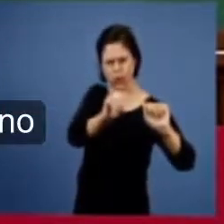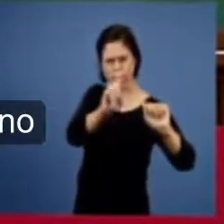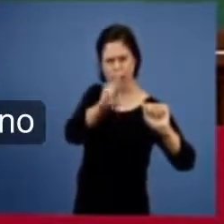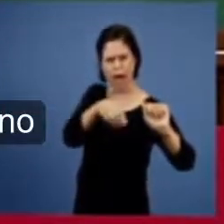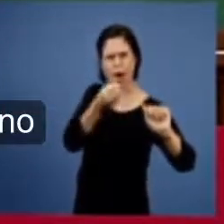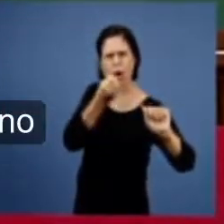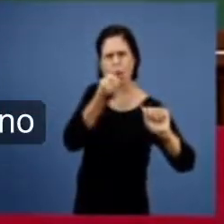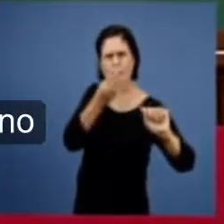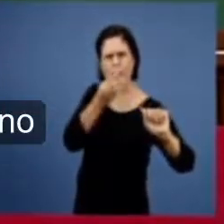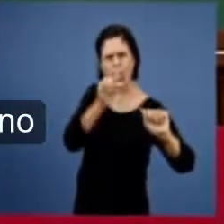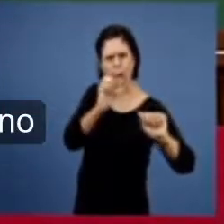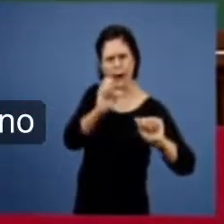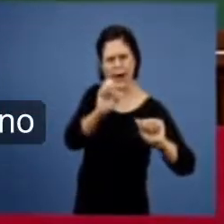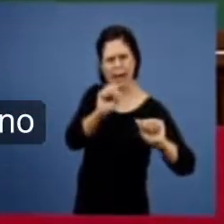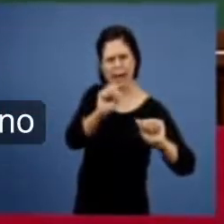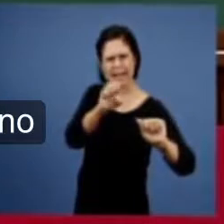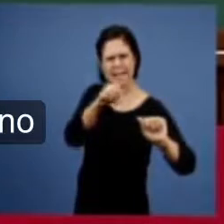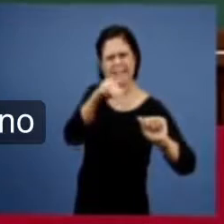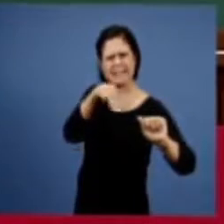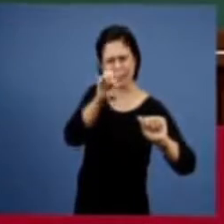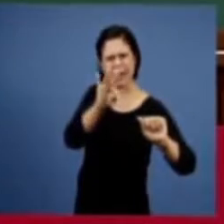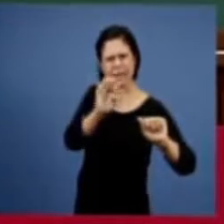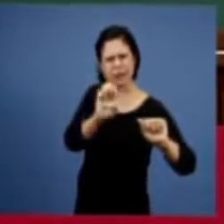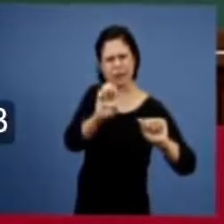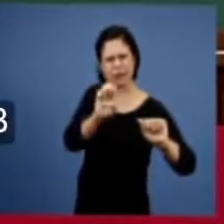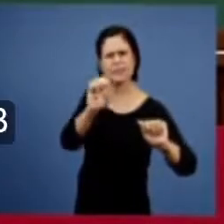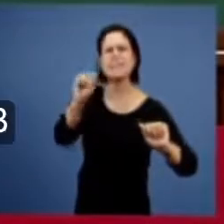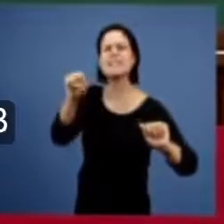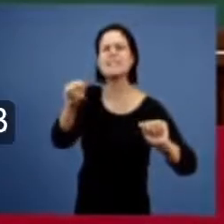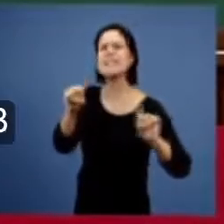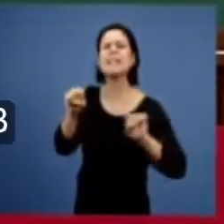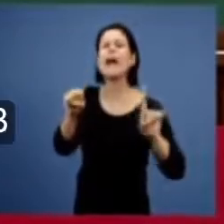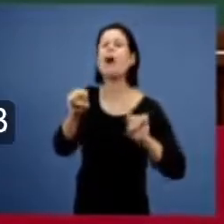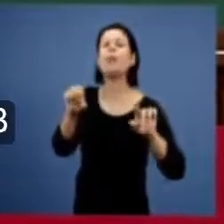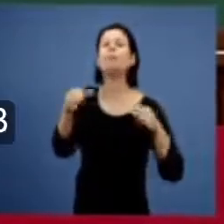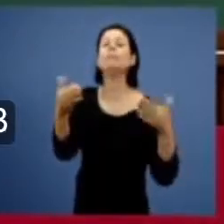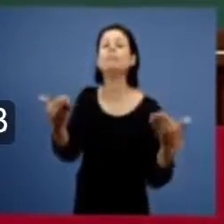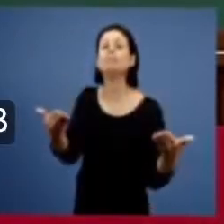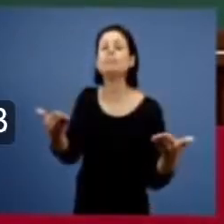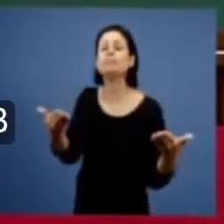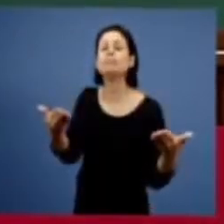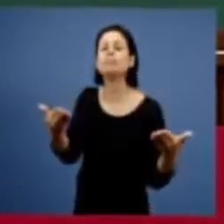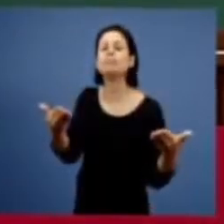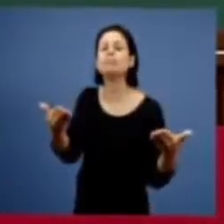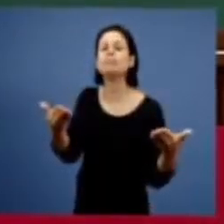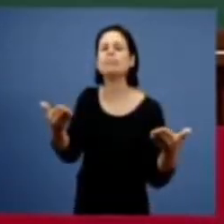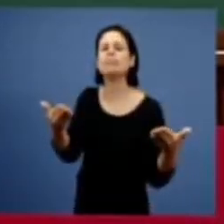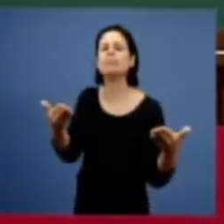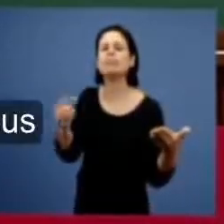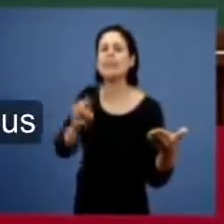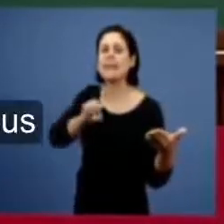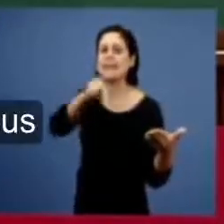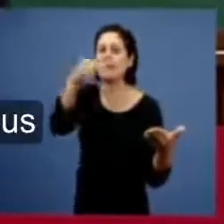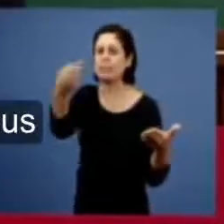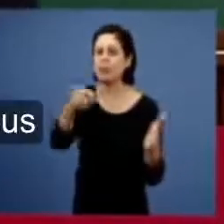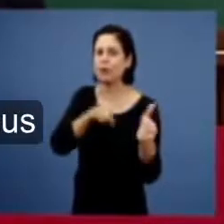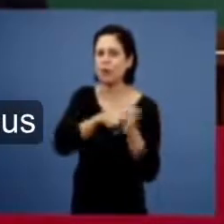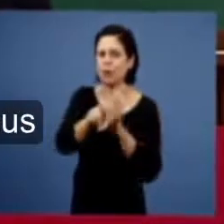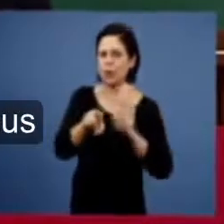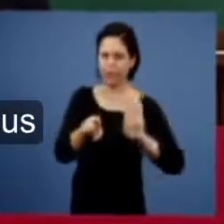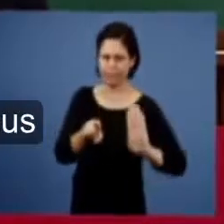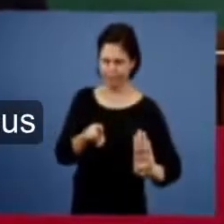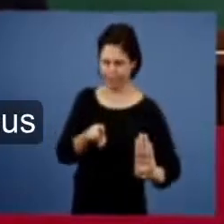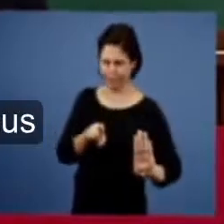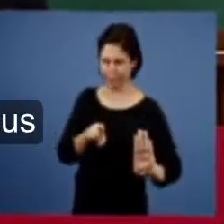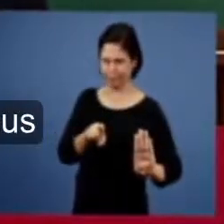boa semente? A resposta será sim ou não? Dependendo da resposta, vem a pergunta B, com base no